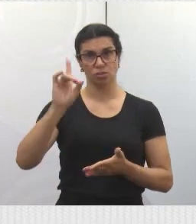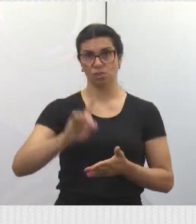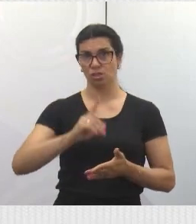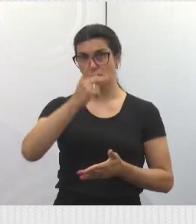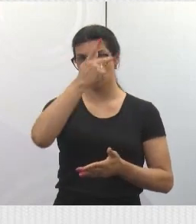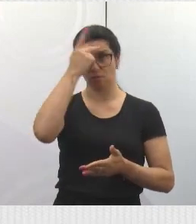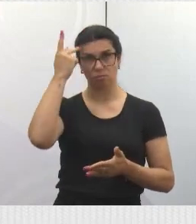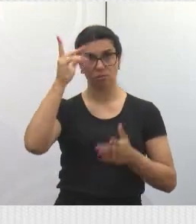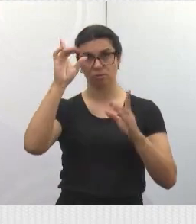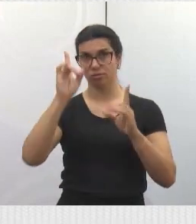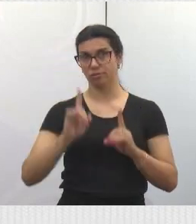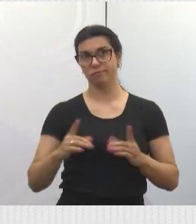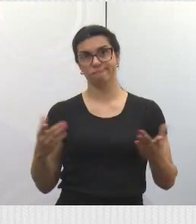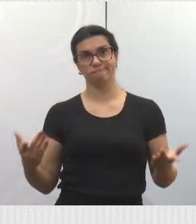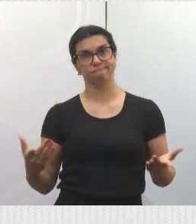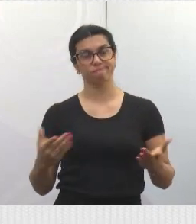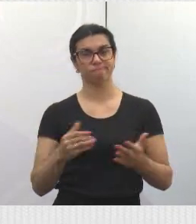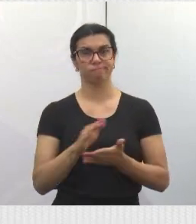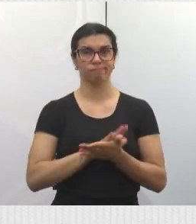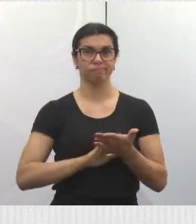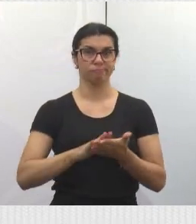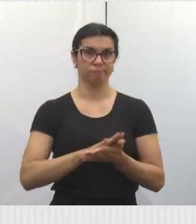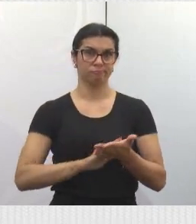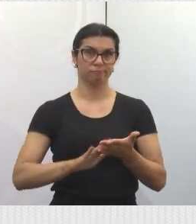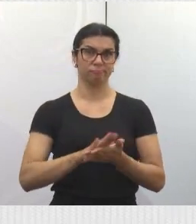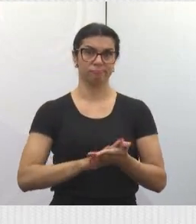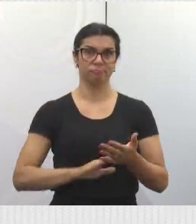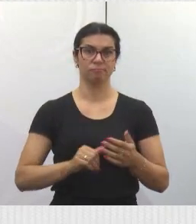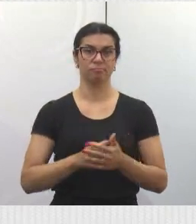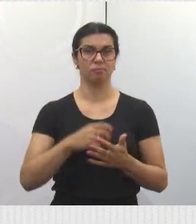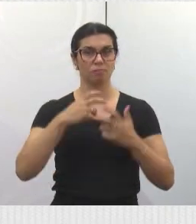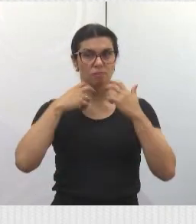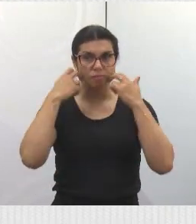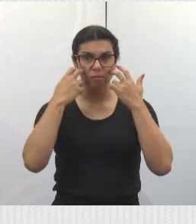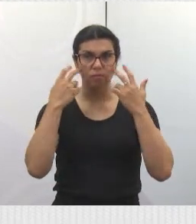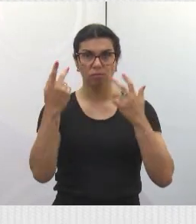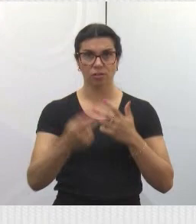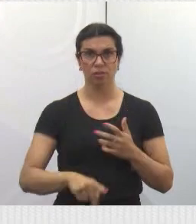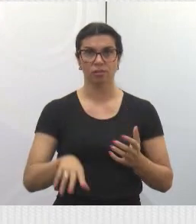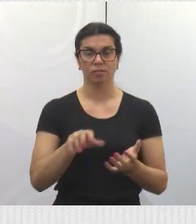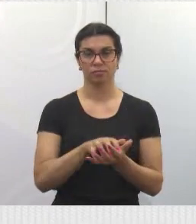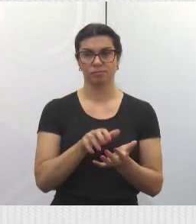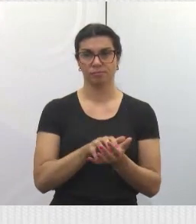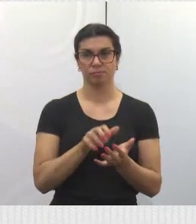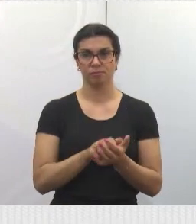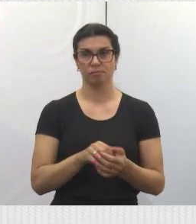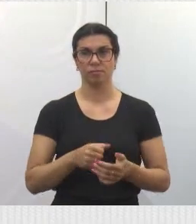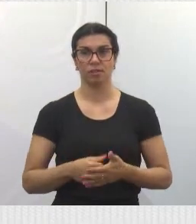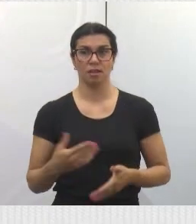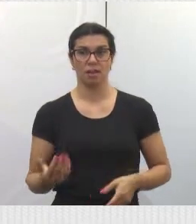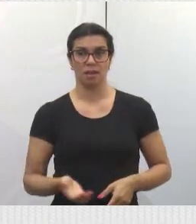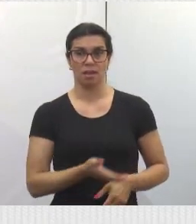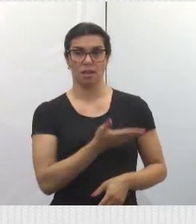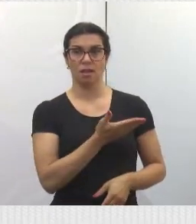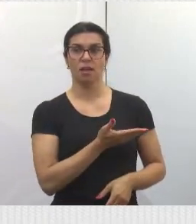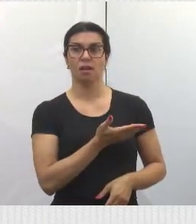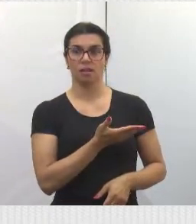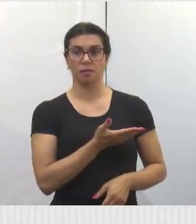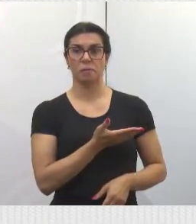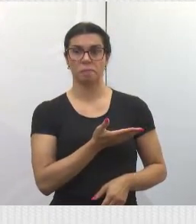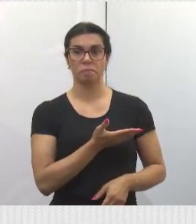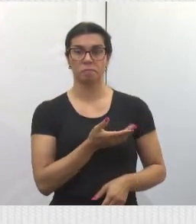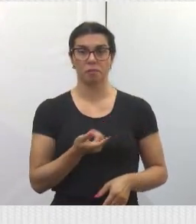pessoa portadora de deficiência. Uma vergonha para a nossa cidade. Essa é a sala onde os mesatenistas da nossa cidade, nossos